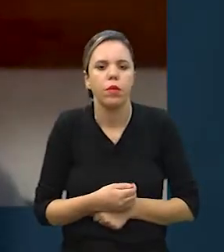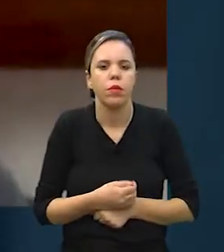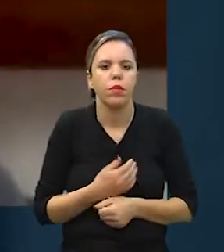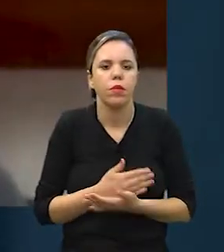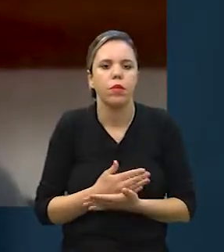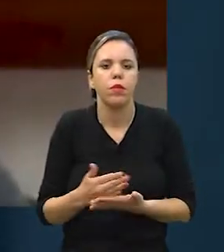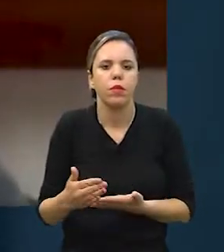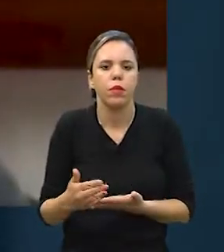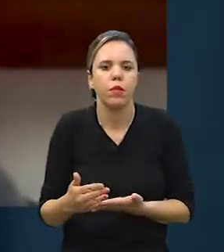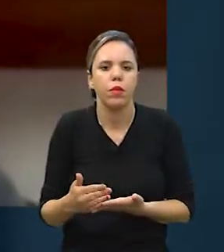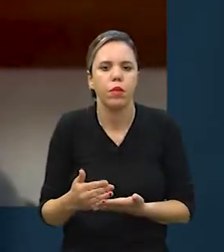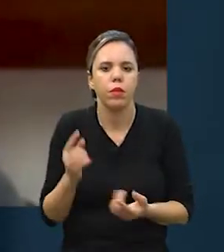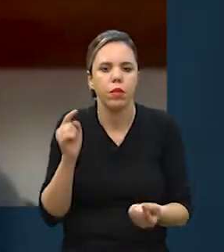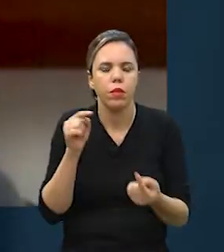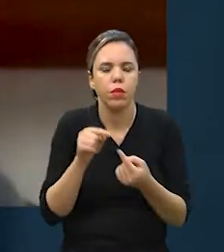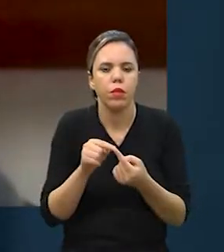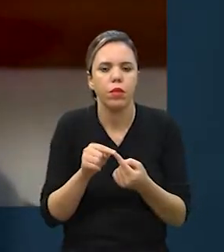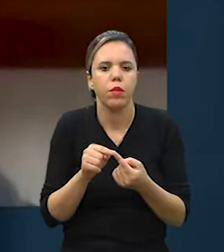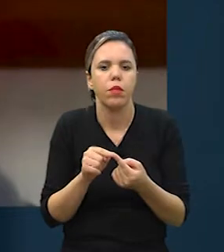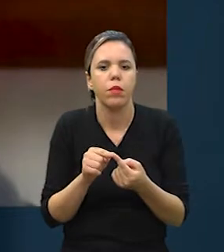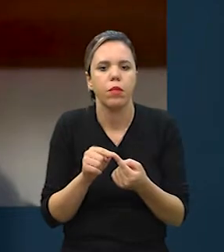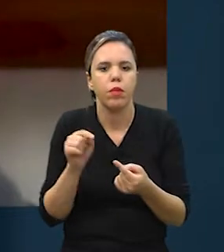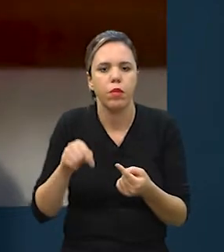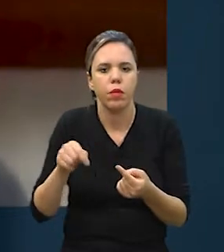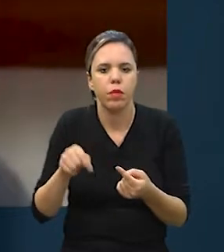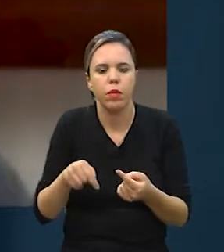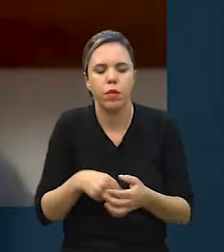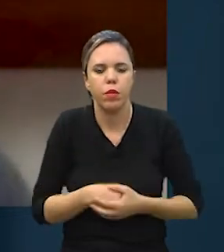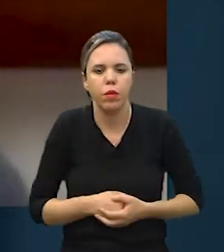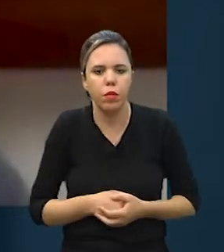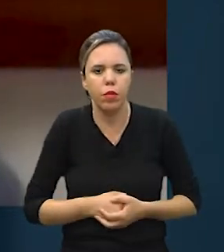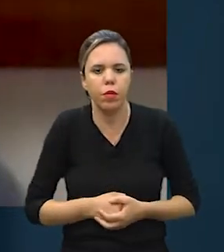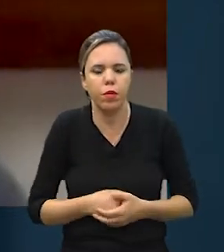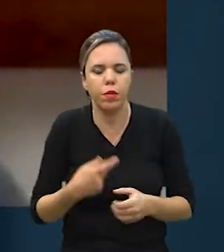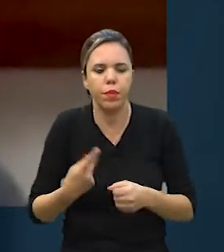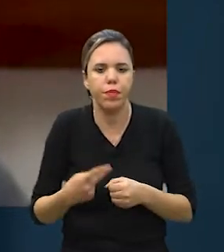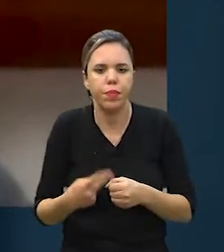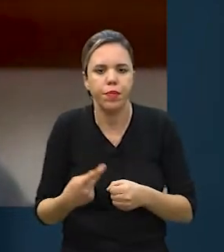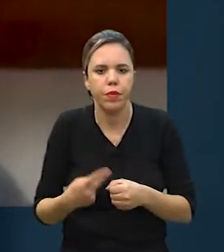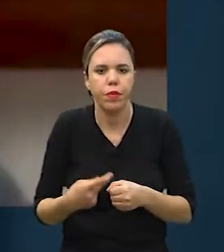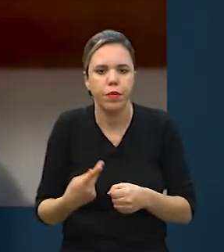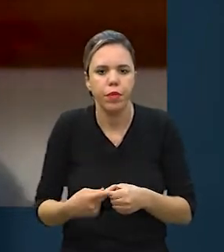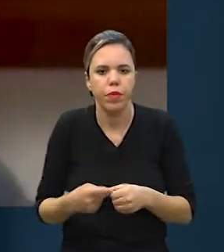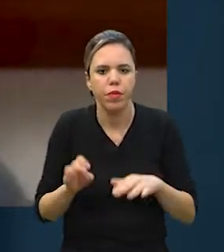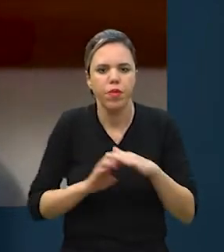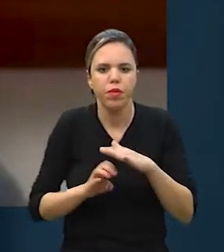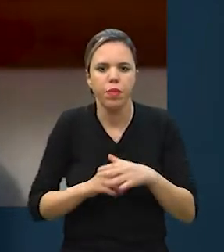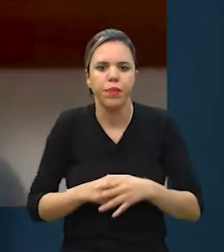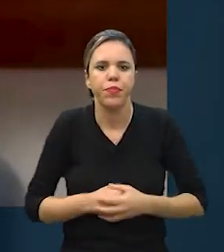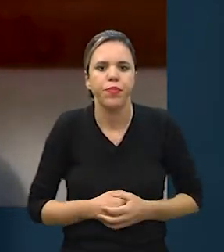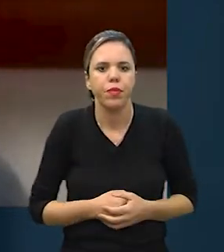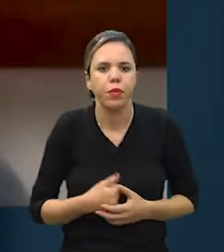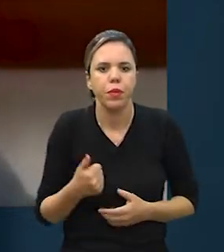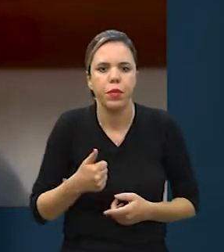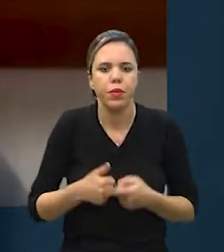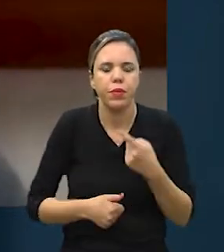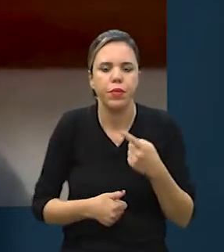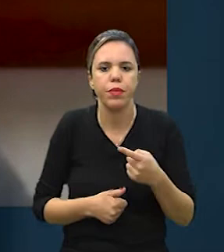Quando a gente começou a idealizar o produto, a empresa,